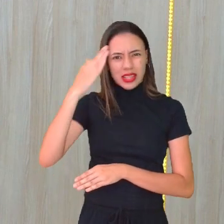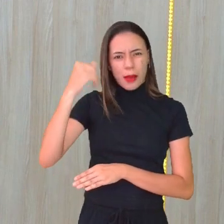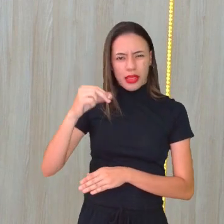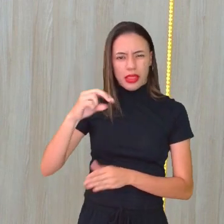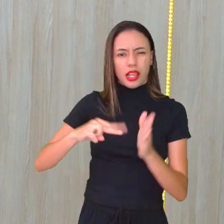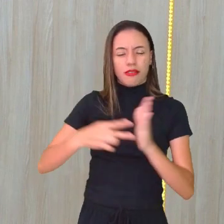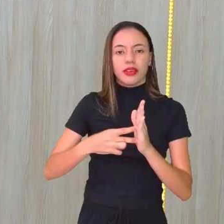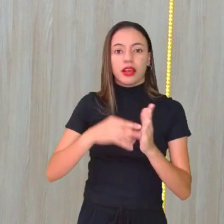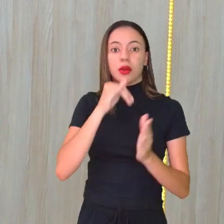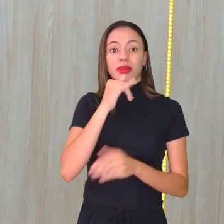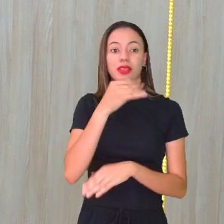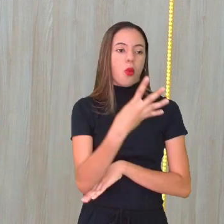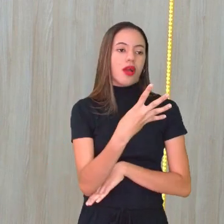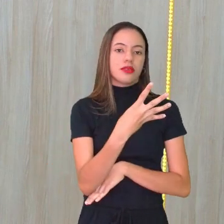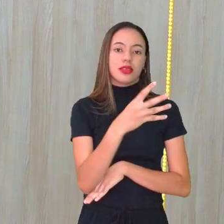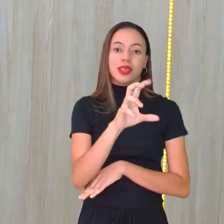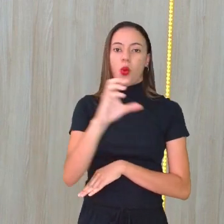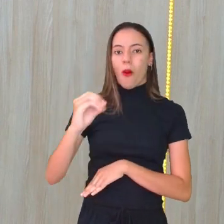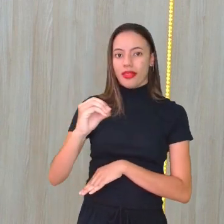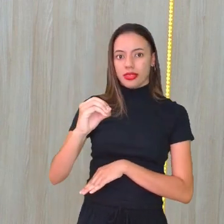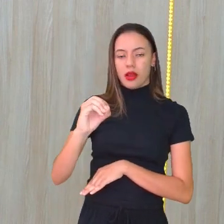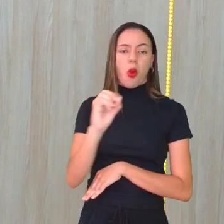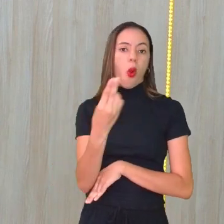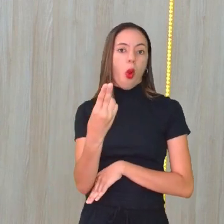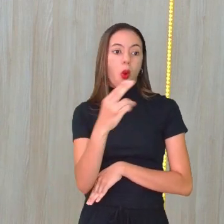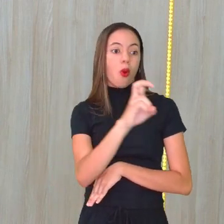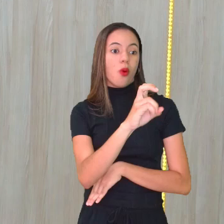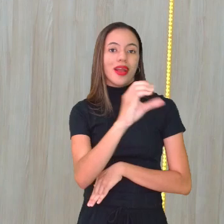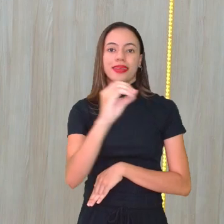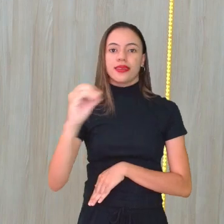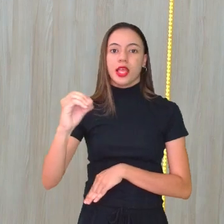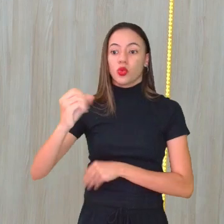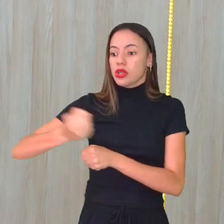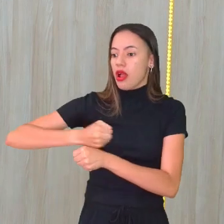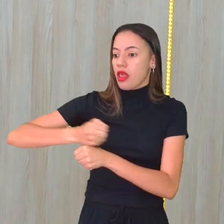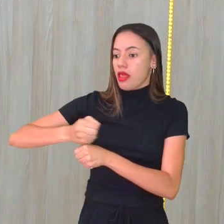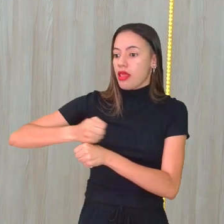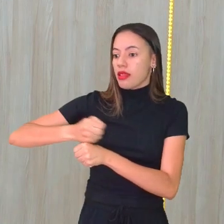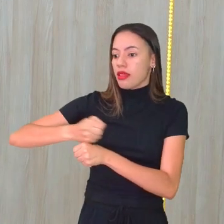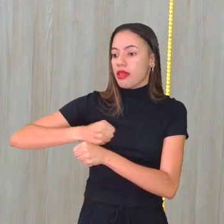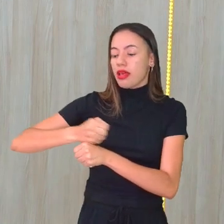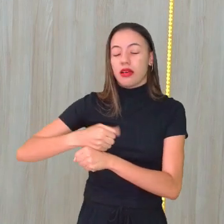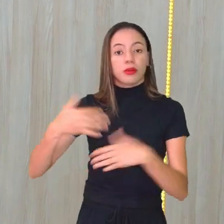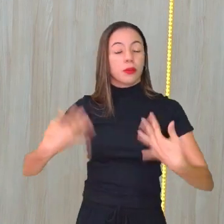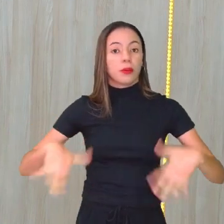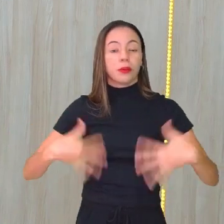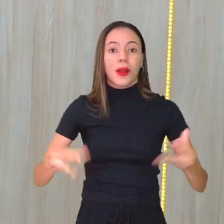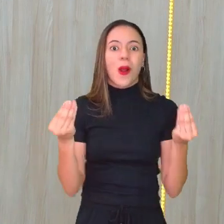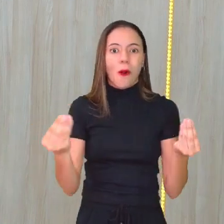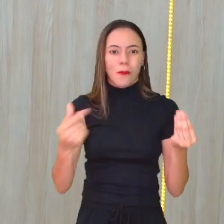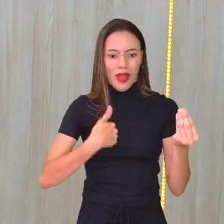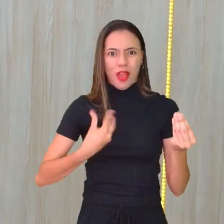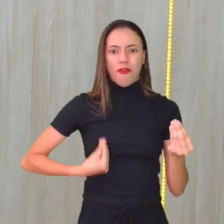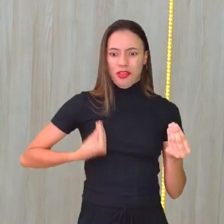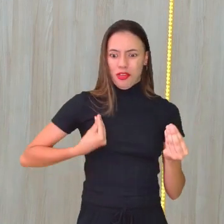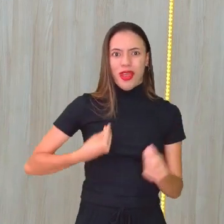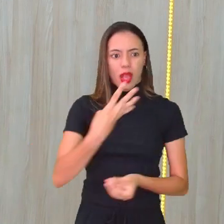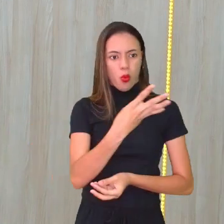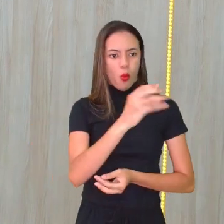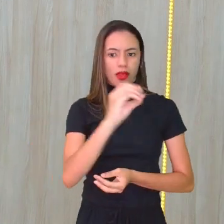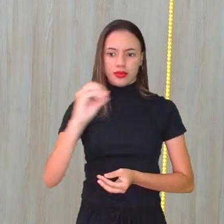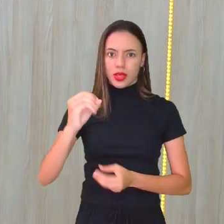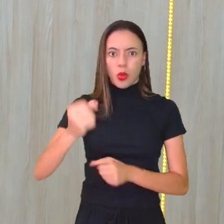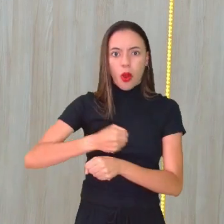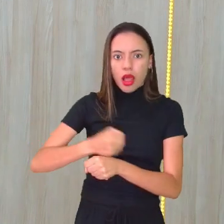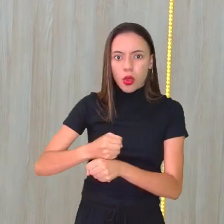450, 500 anos. E é muito tempo. Ninguém vive esse tempo. Eu não vou viver 400 anos. Você